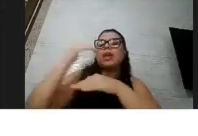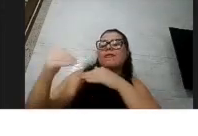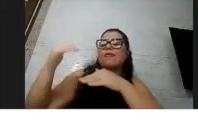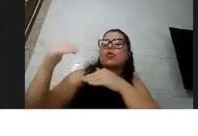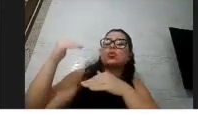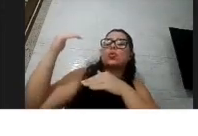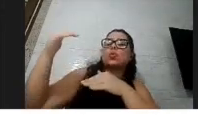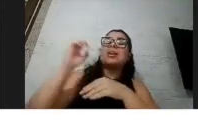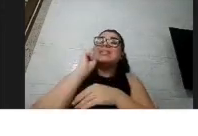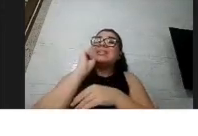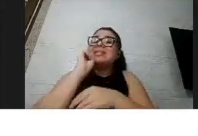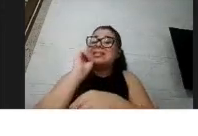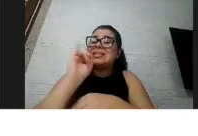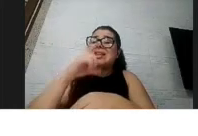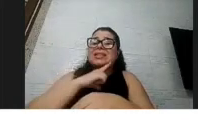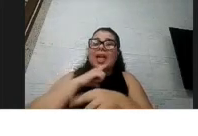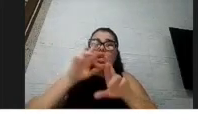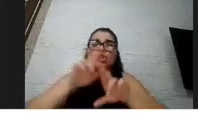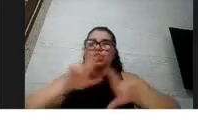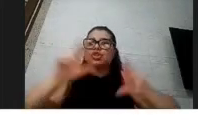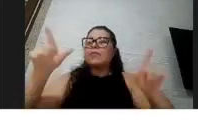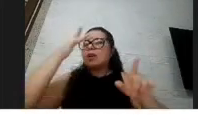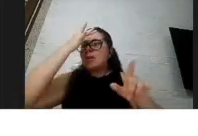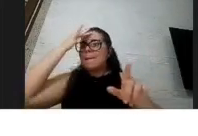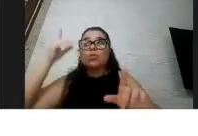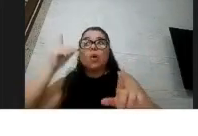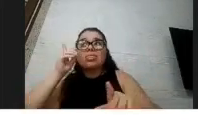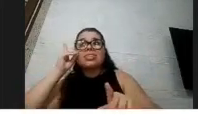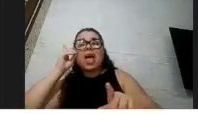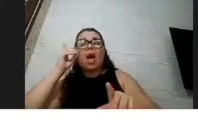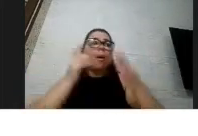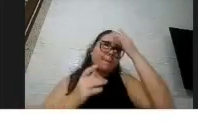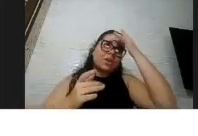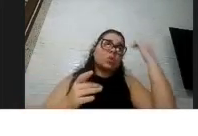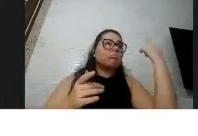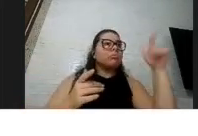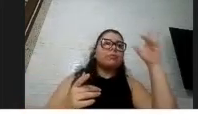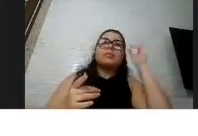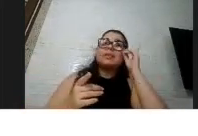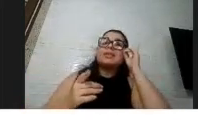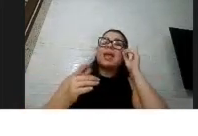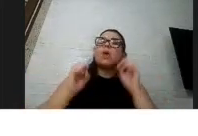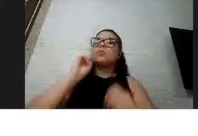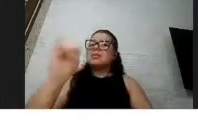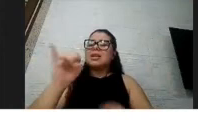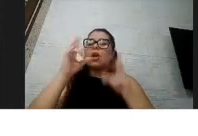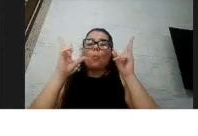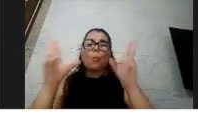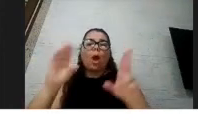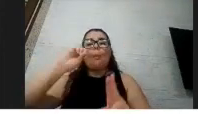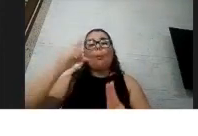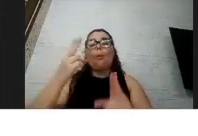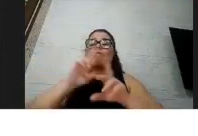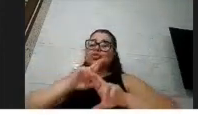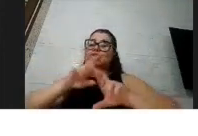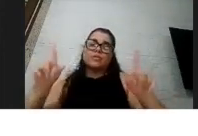da mortalidade. Então, apesar da gente de ter recebido questionários também, vários, de pessoas que não foram